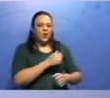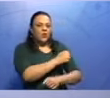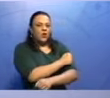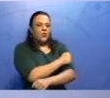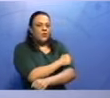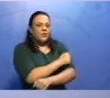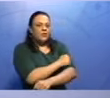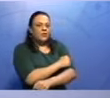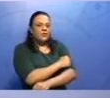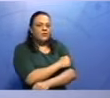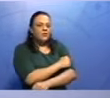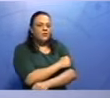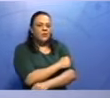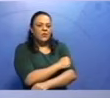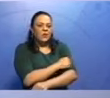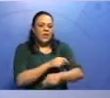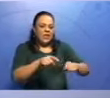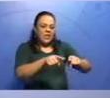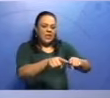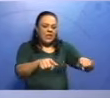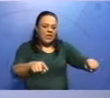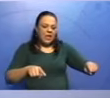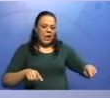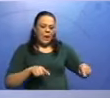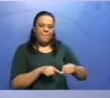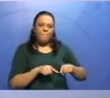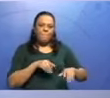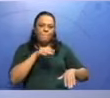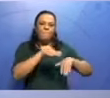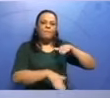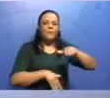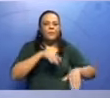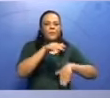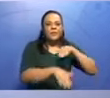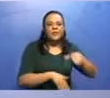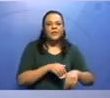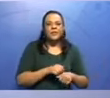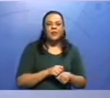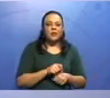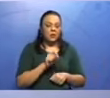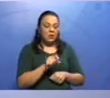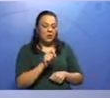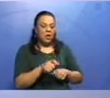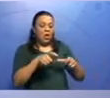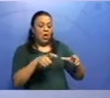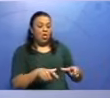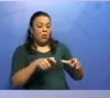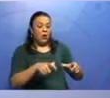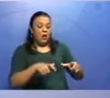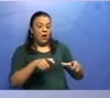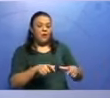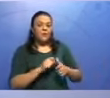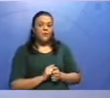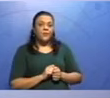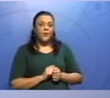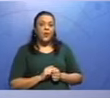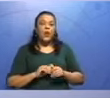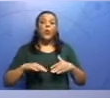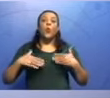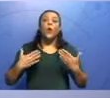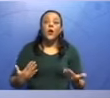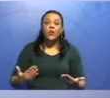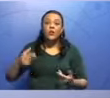ontem, né? Então, na piscina, eu tenho aí um lugar. Nadaram onde? Na piscina. Quando? Ontem.